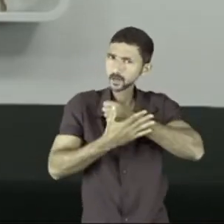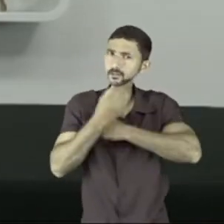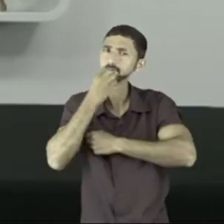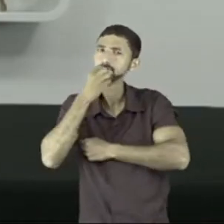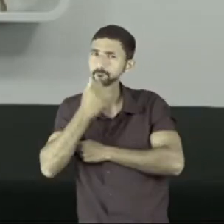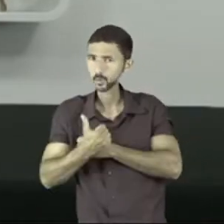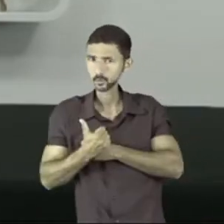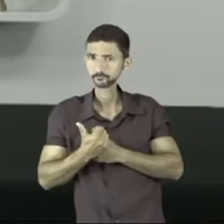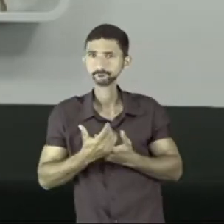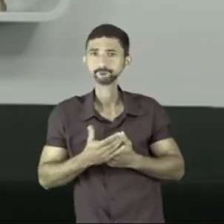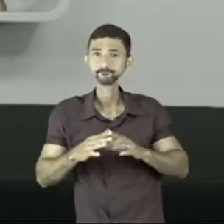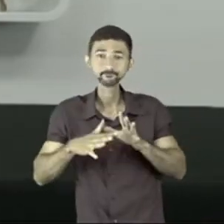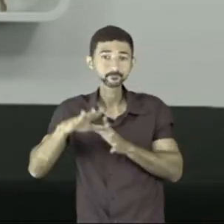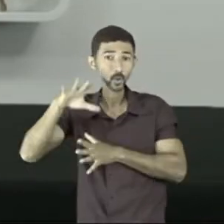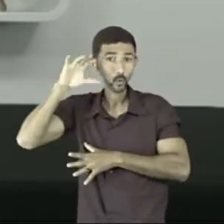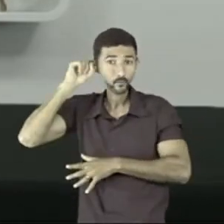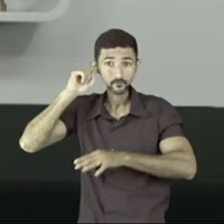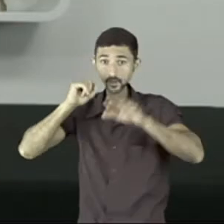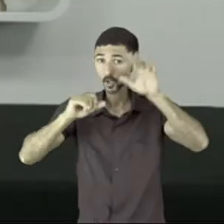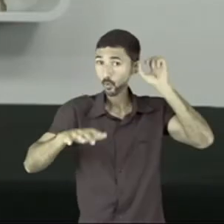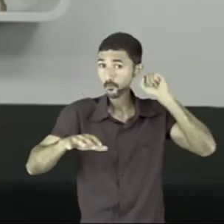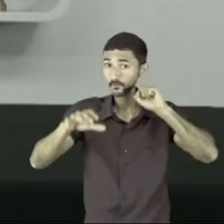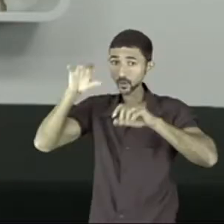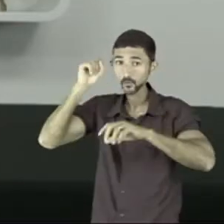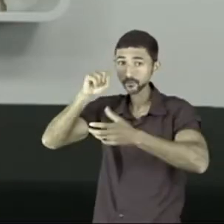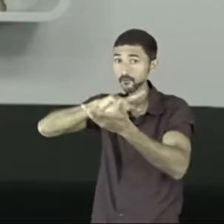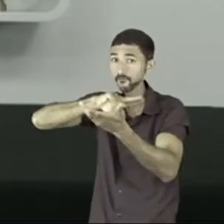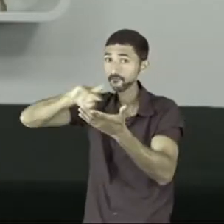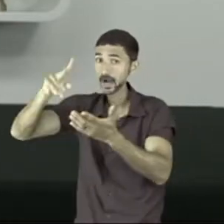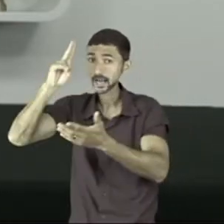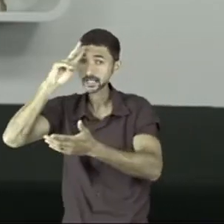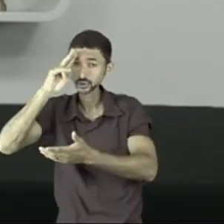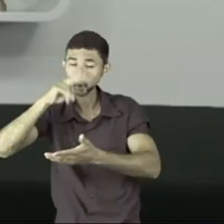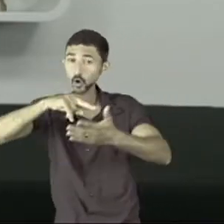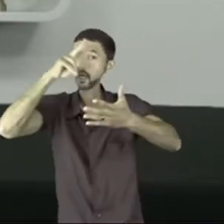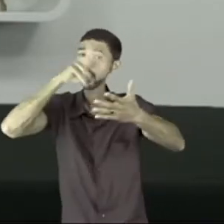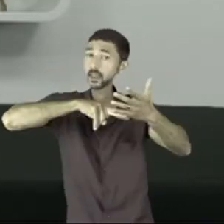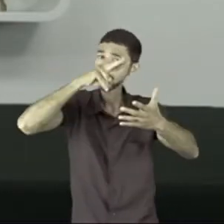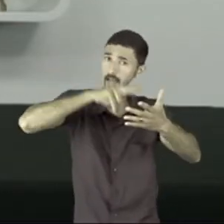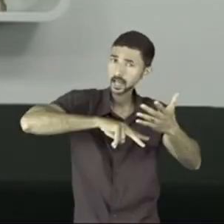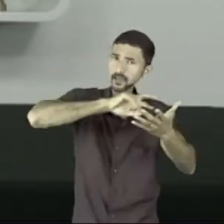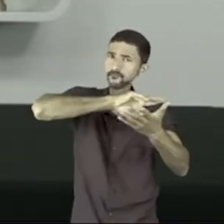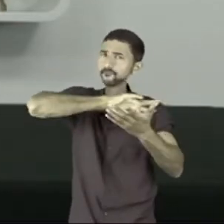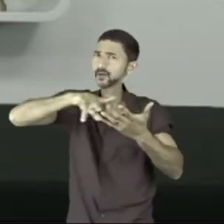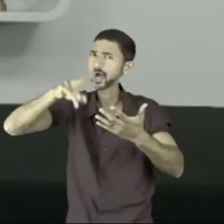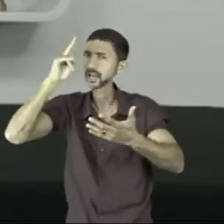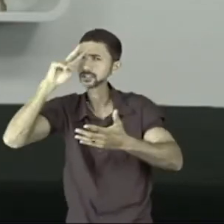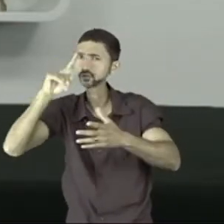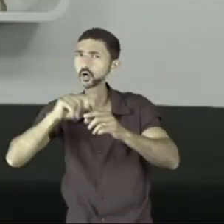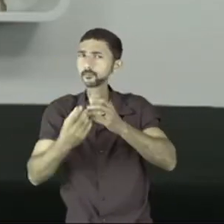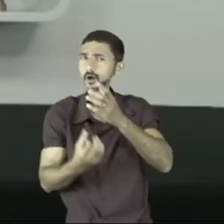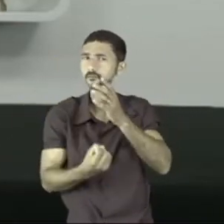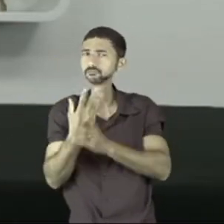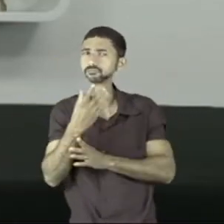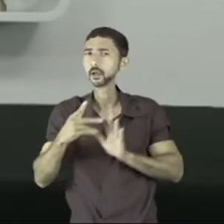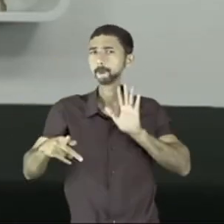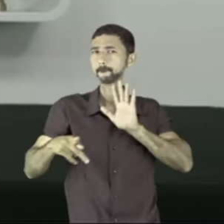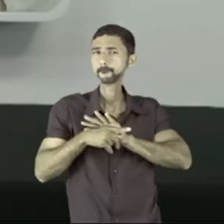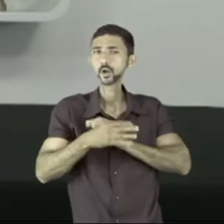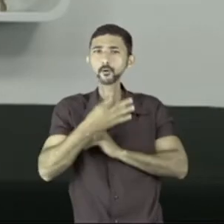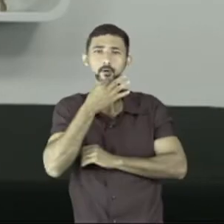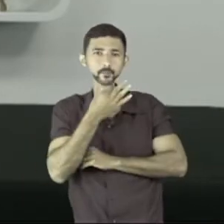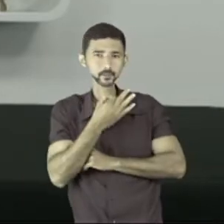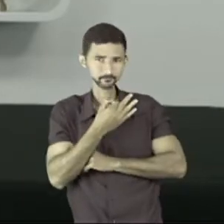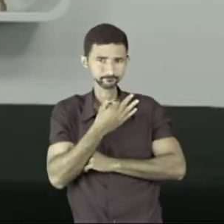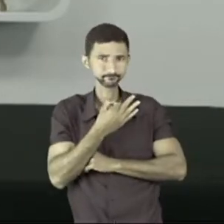às vezes, é necessário ouvir mais de uma versão, ler mais de uma versão, para que a gente forme a nossa própria opinião.